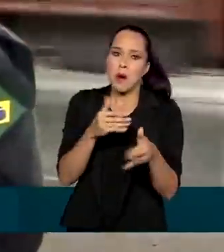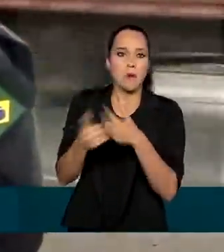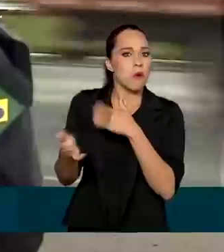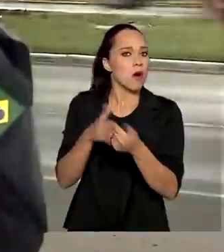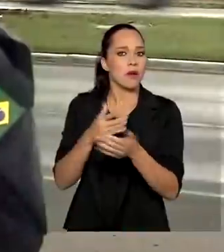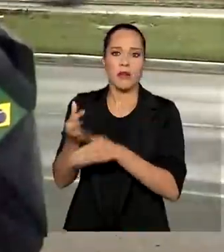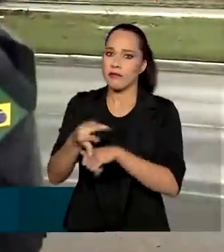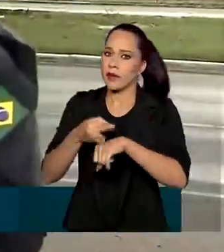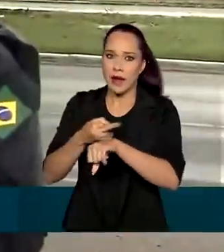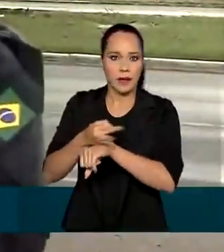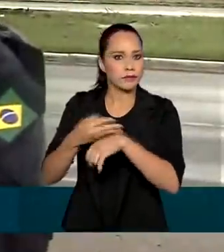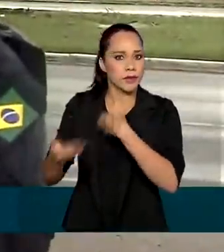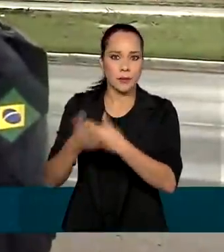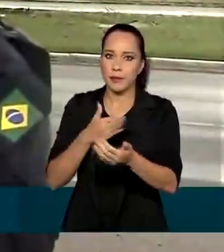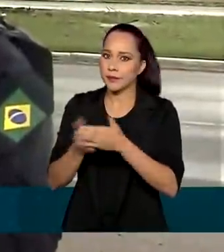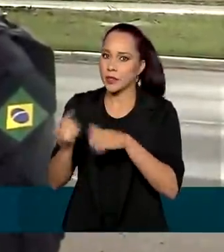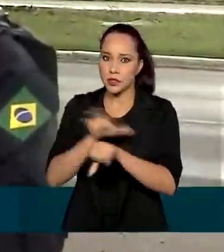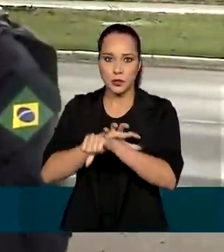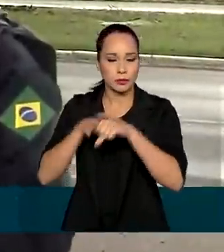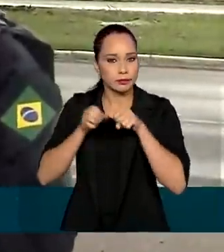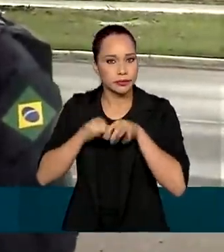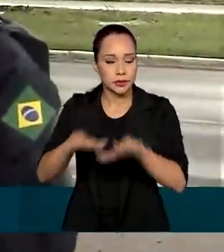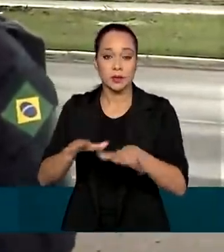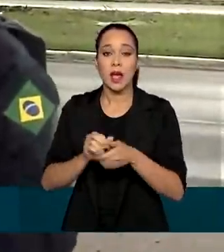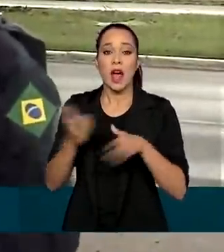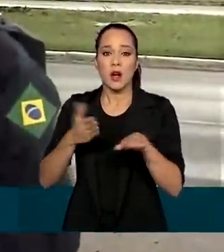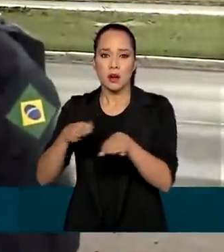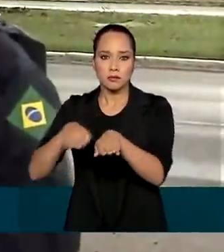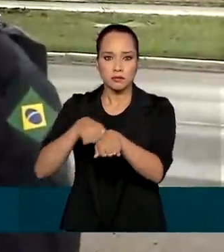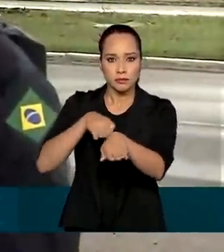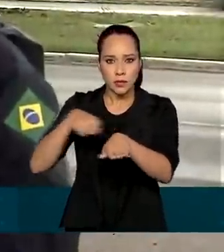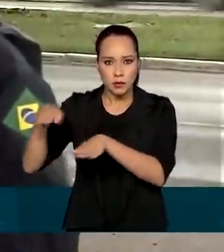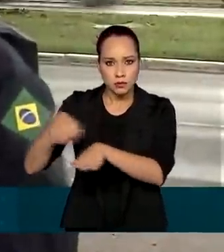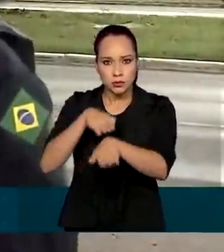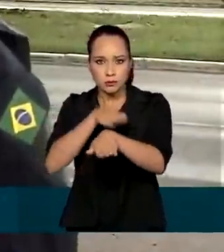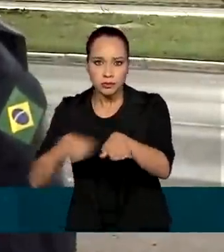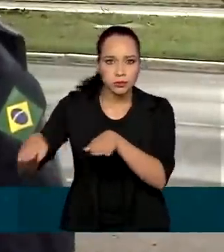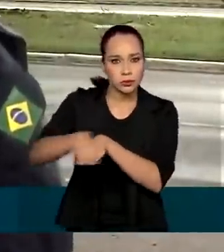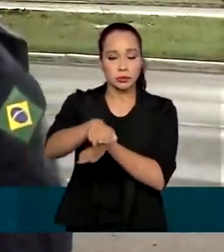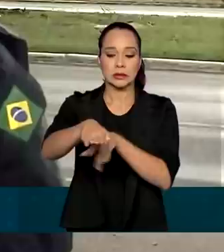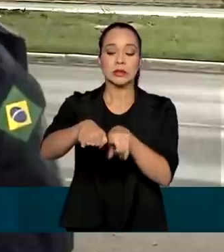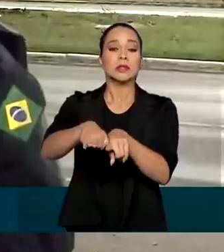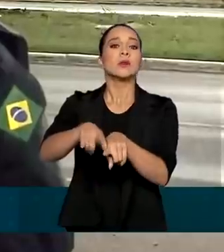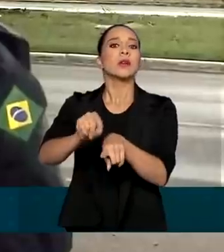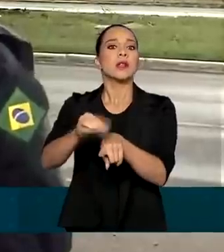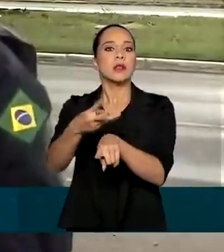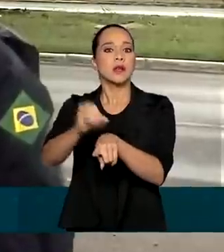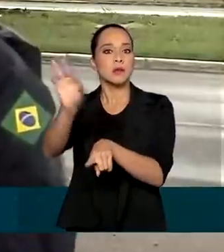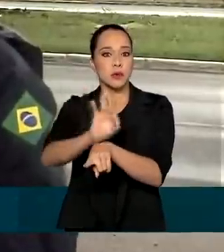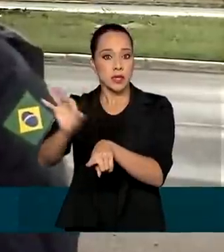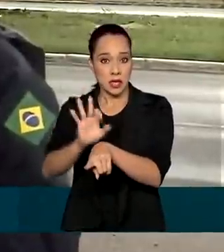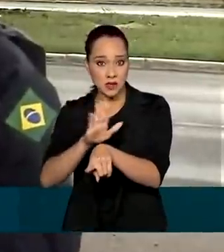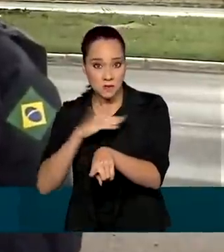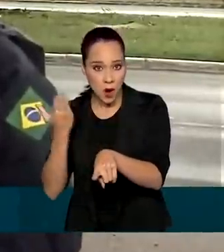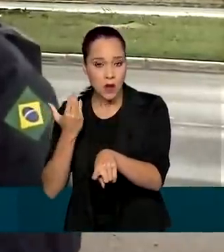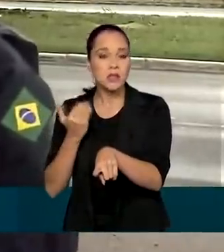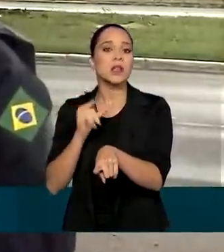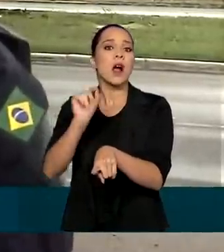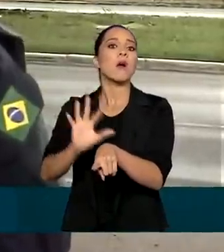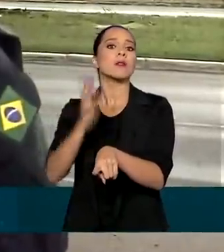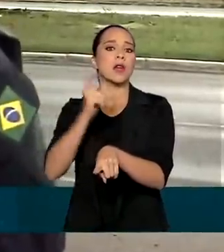independente de pandemia. Em relação às ultrapassagens, o que acontece? Cerca de 30% das mortes em acidentes de trânsito